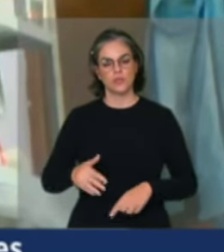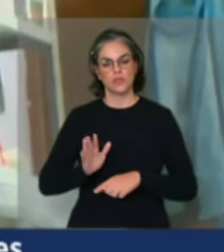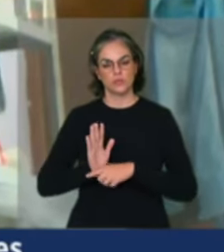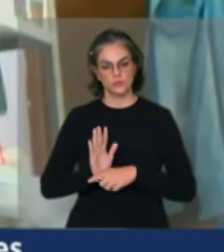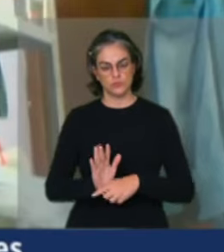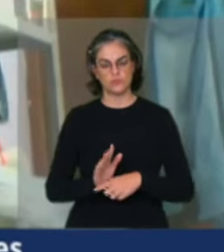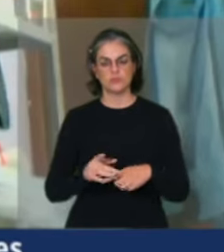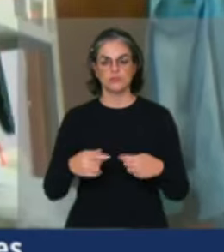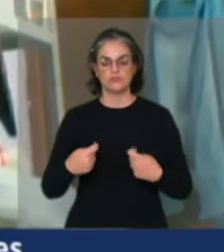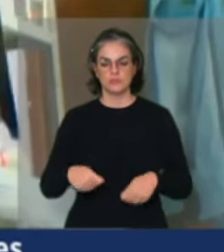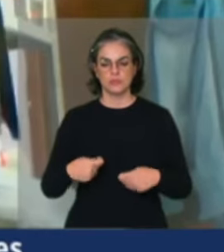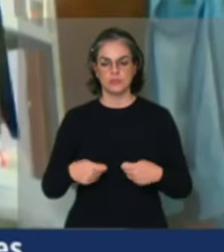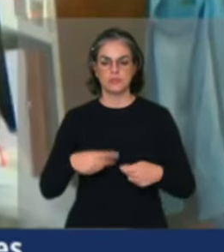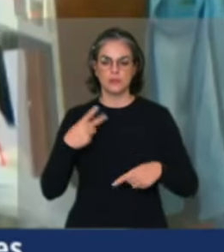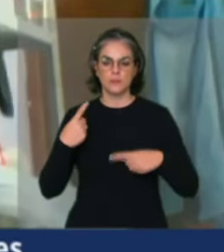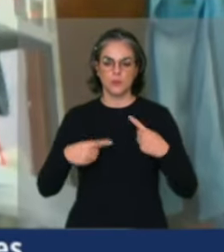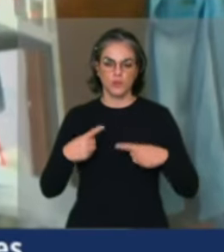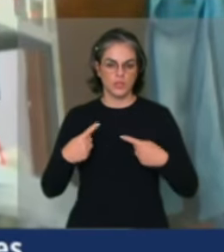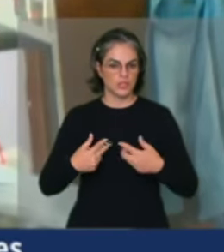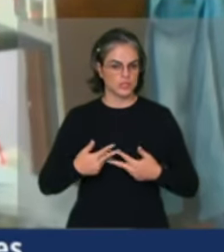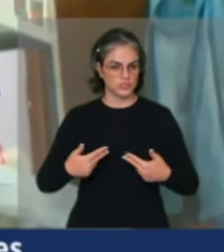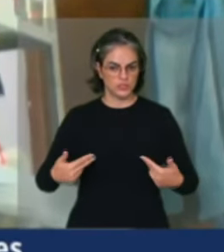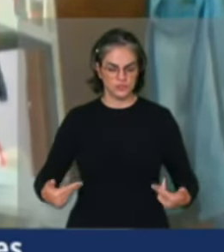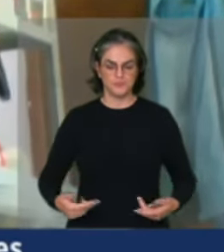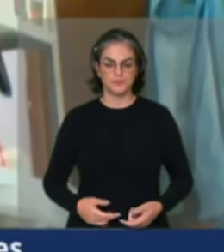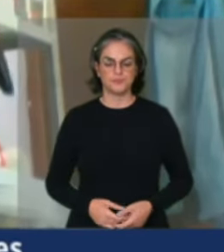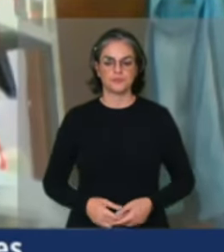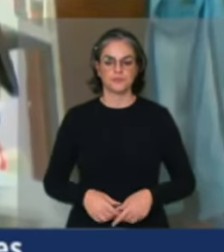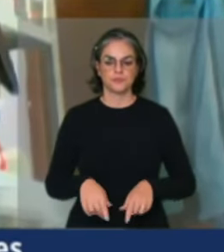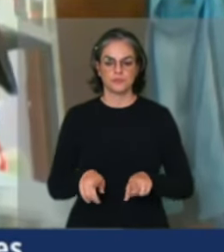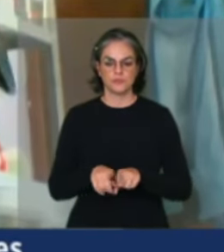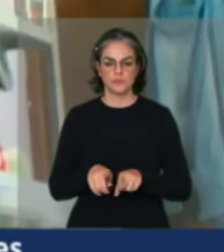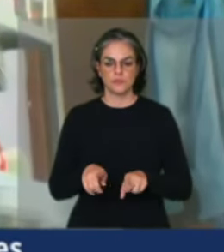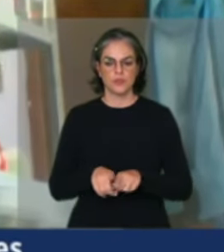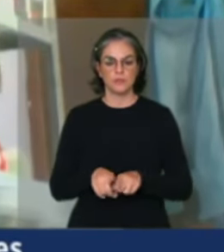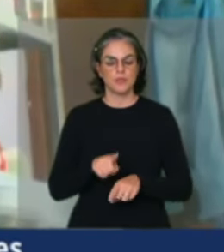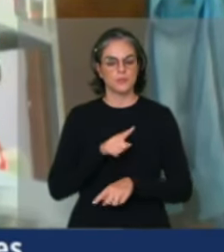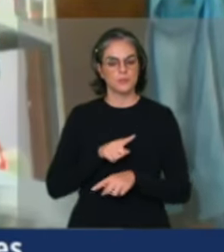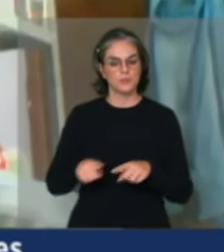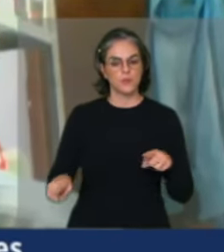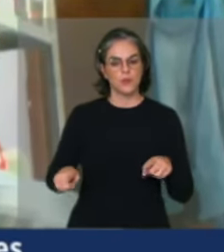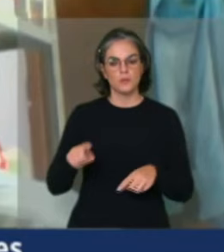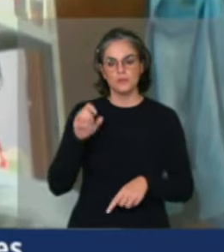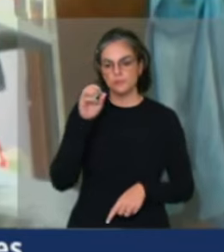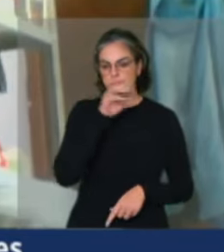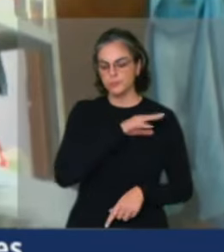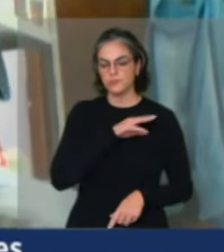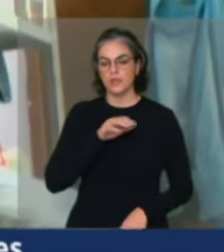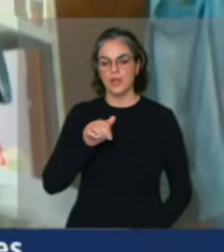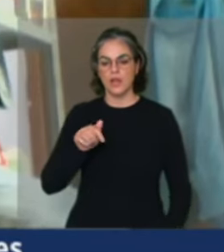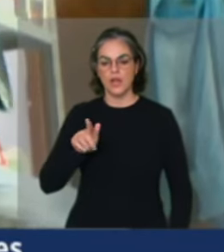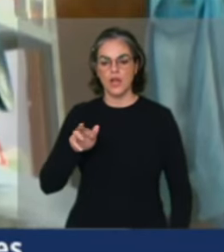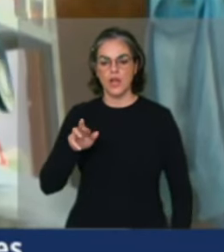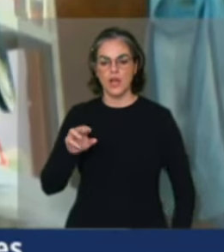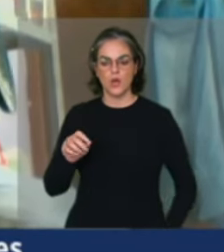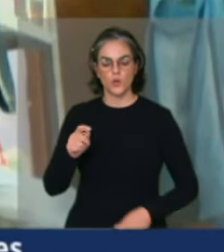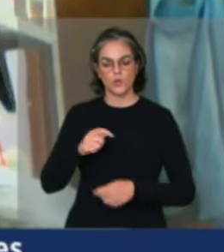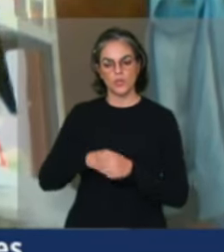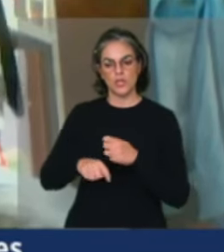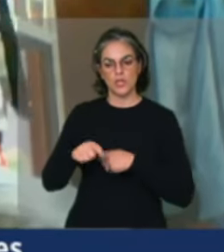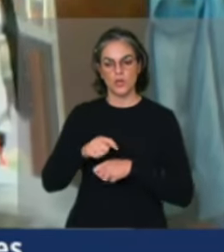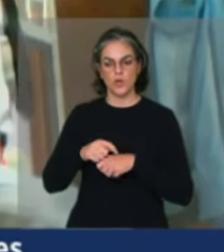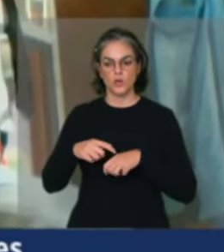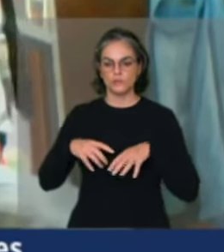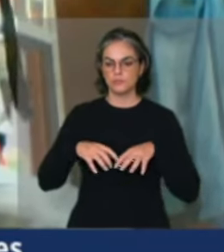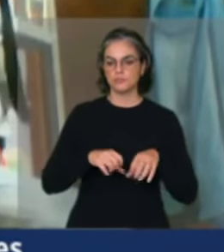é necessário política pública e também como barrar a invasão do agronegócio sobre os nossos territórios e sobre as nossas vidas.